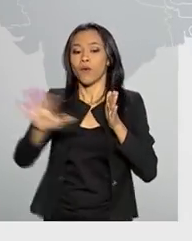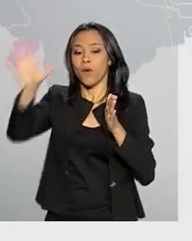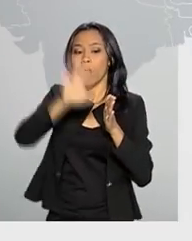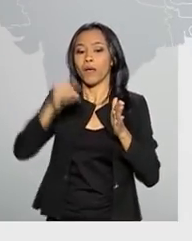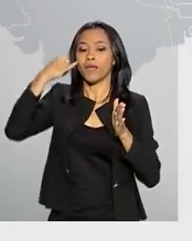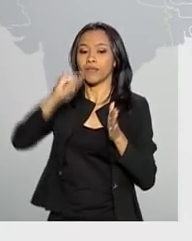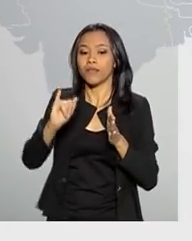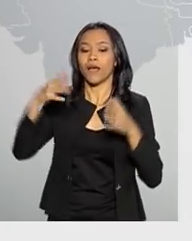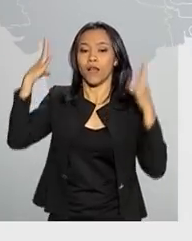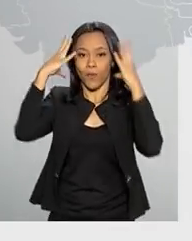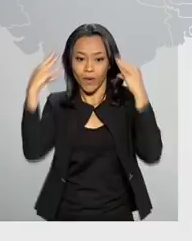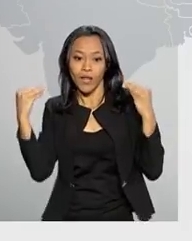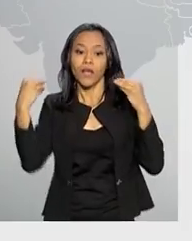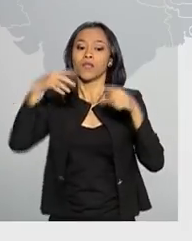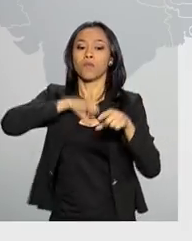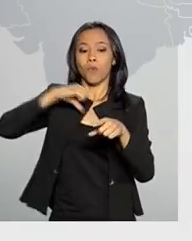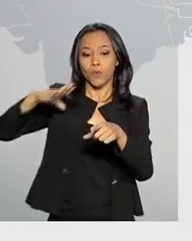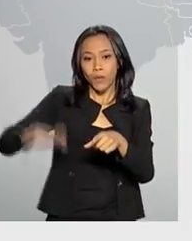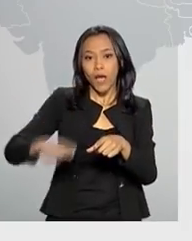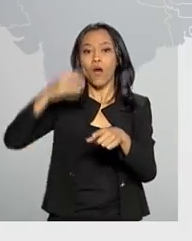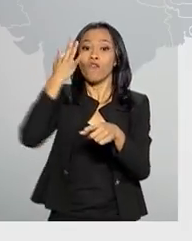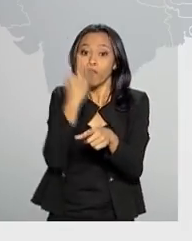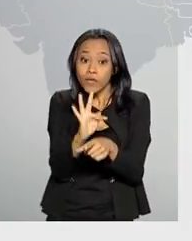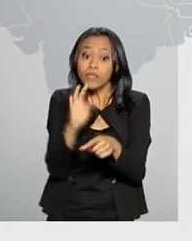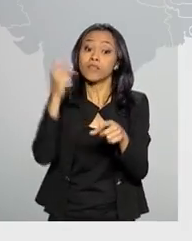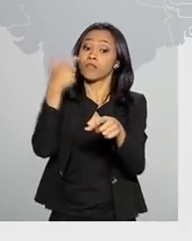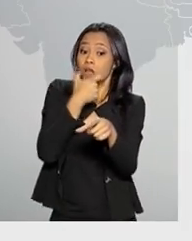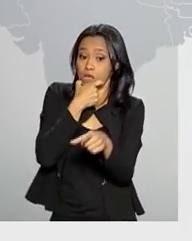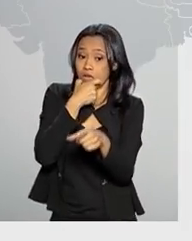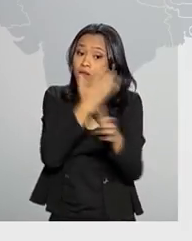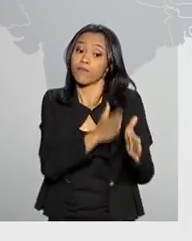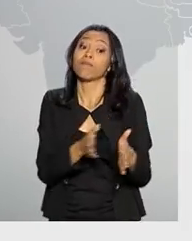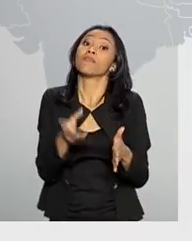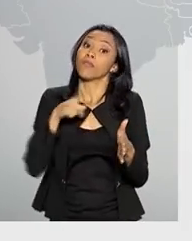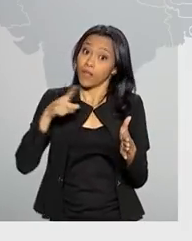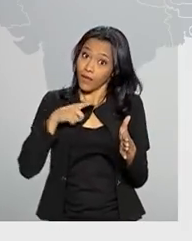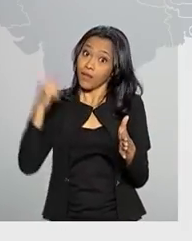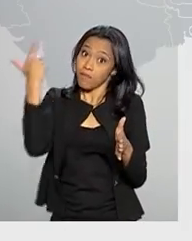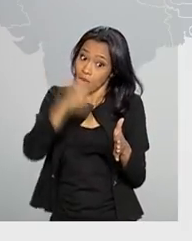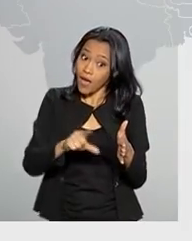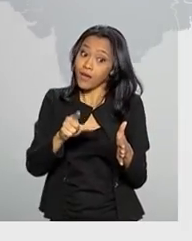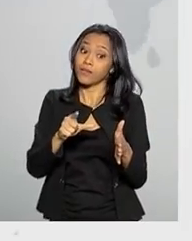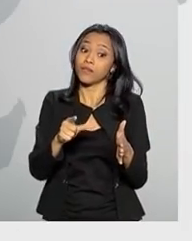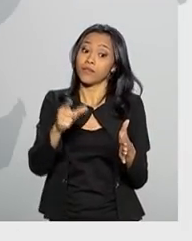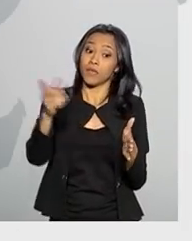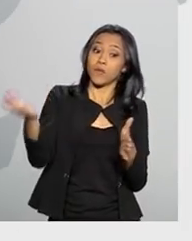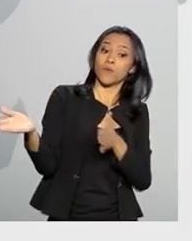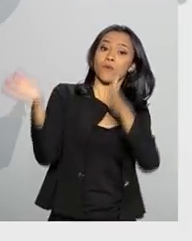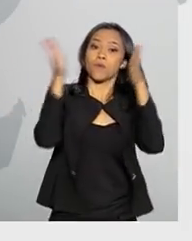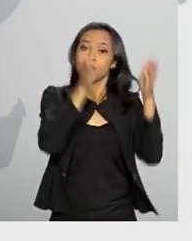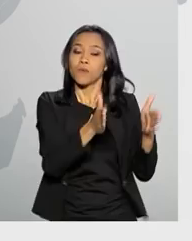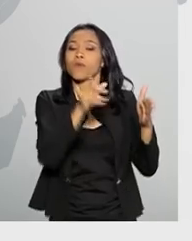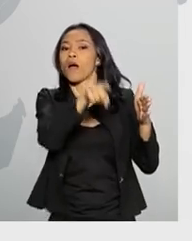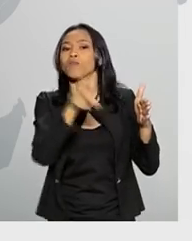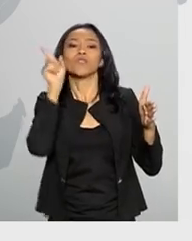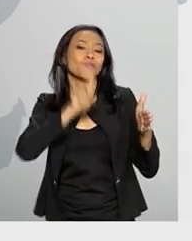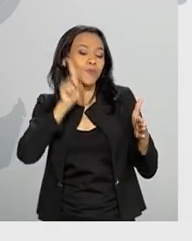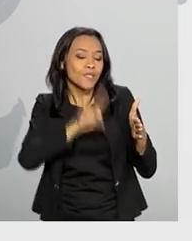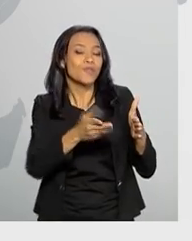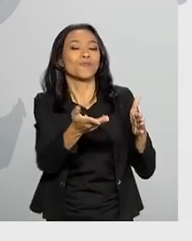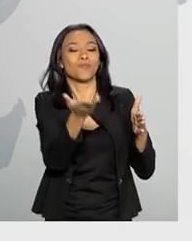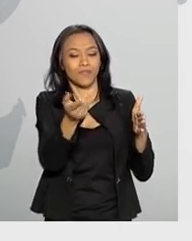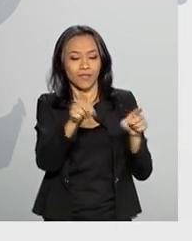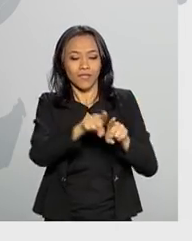virão da Itália, Holanda, Portugal, França e Reino Unido. Há ainda um reforço para cá, no transporte de turistas dos Estados